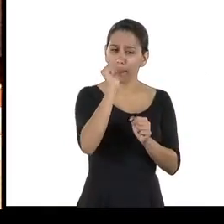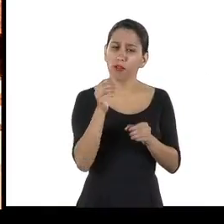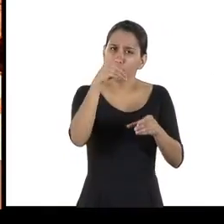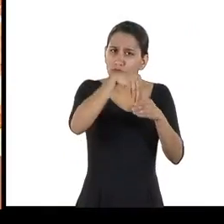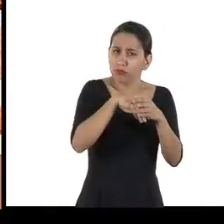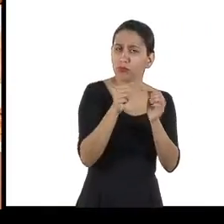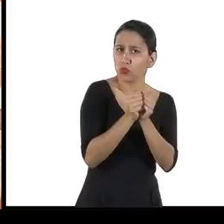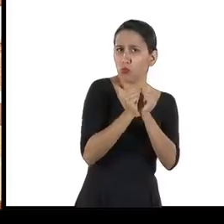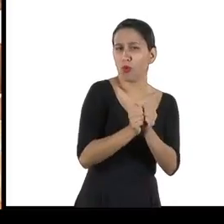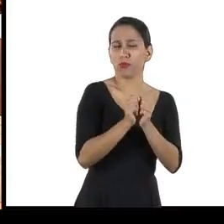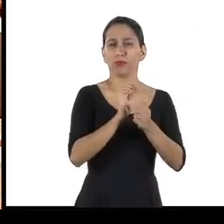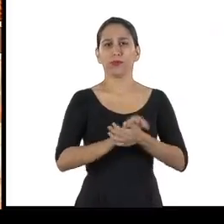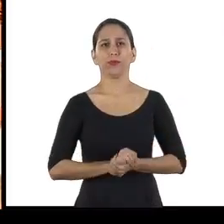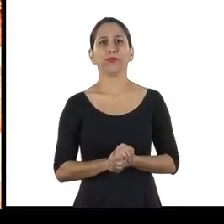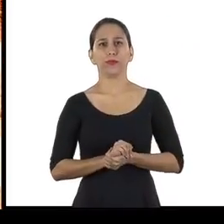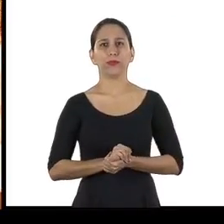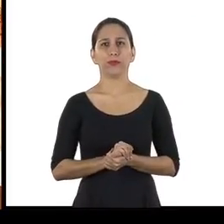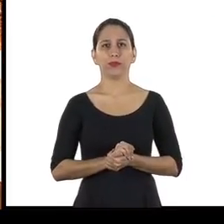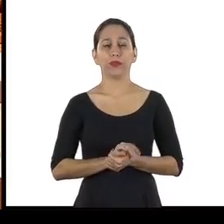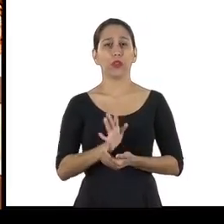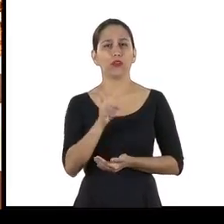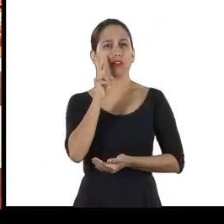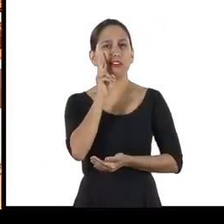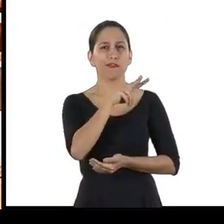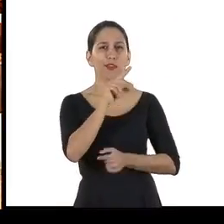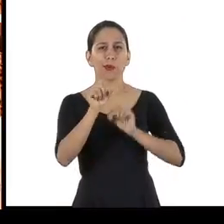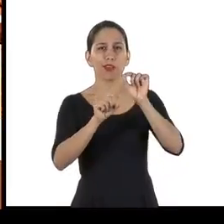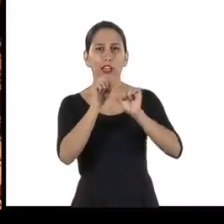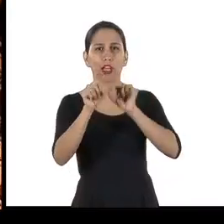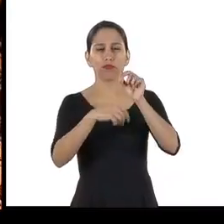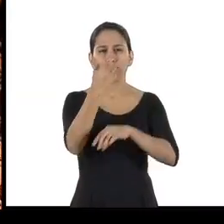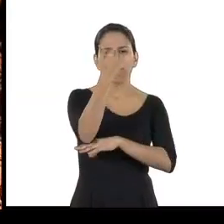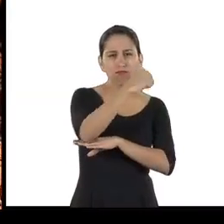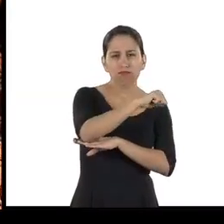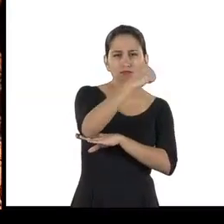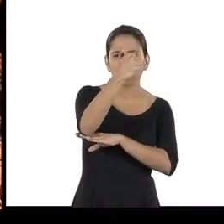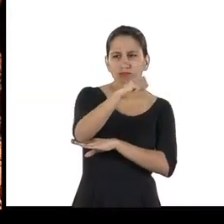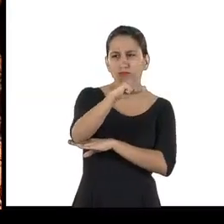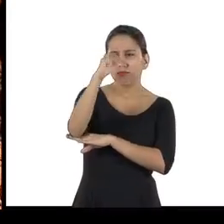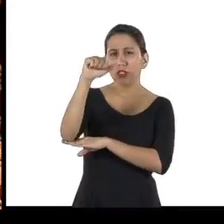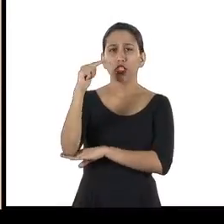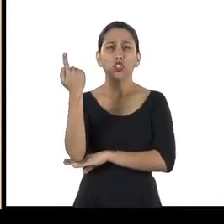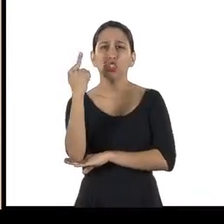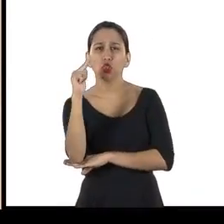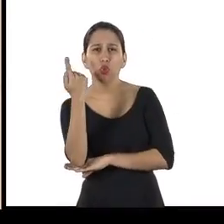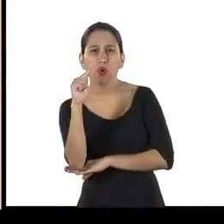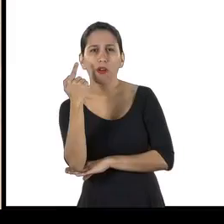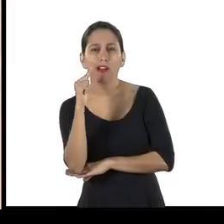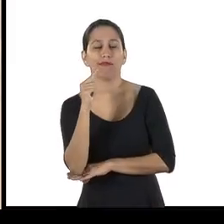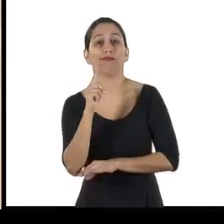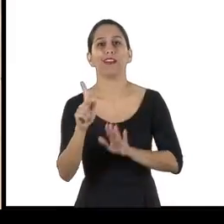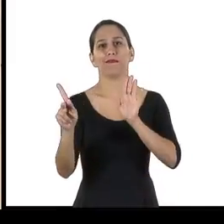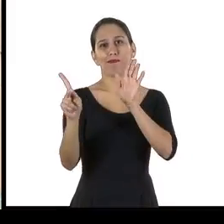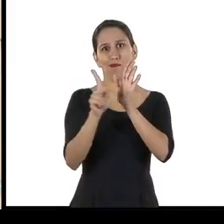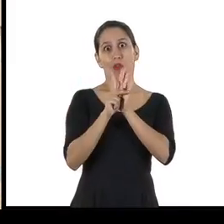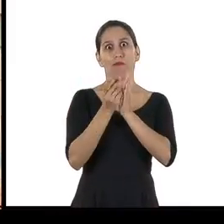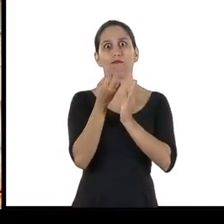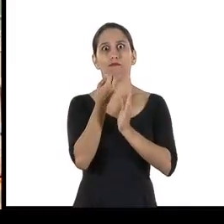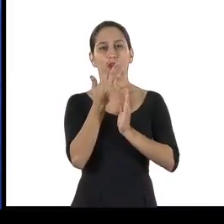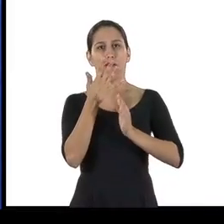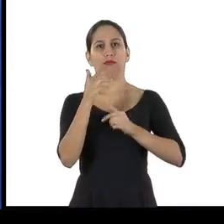análises topográficas e geológicas bem feitas são fundamentais para o dimensionamento correto dos taludes.